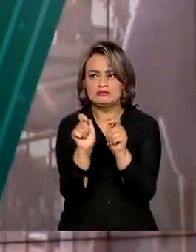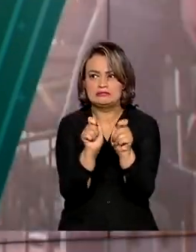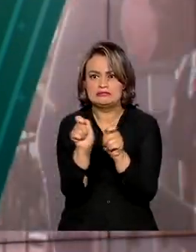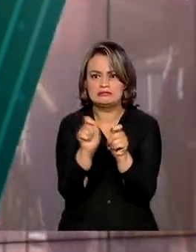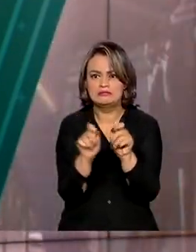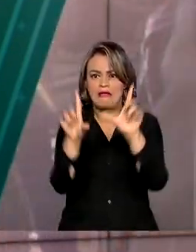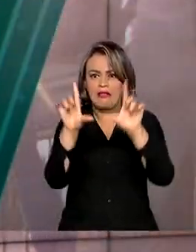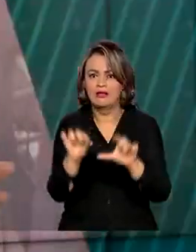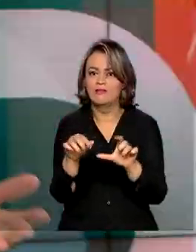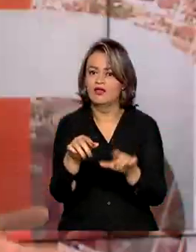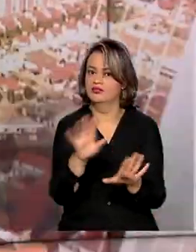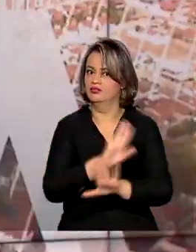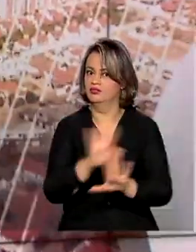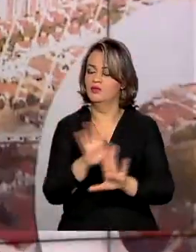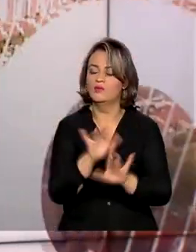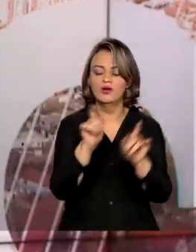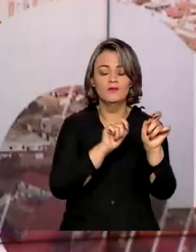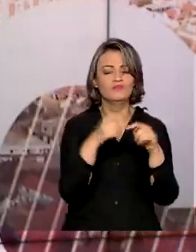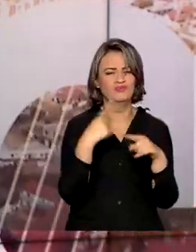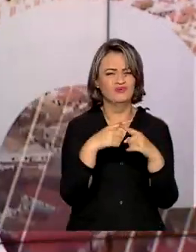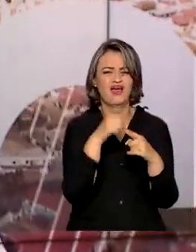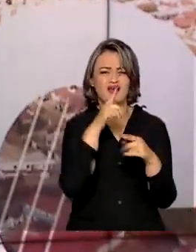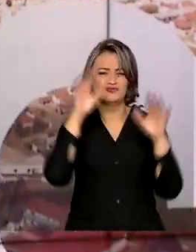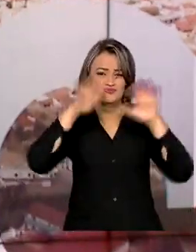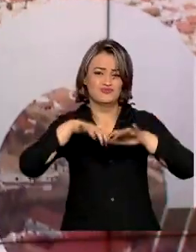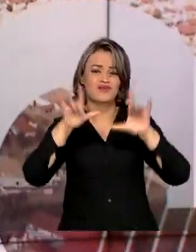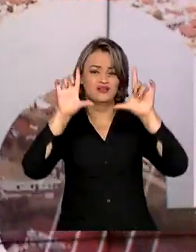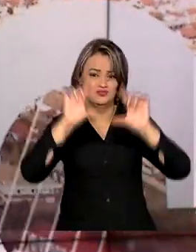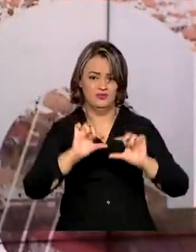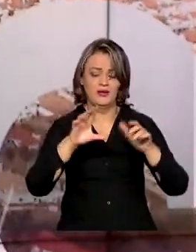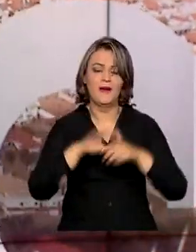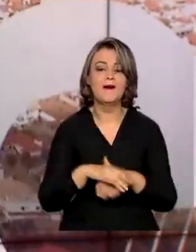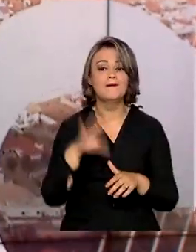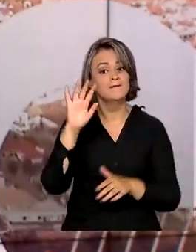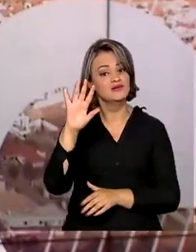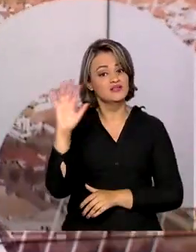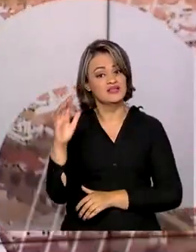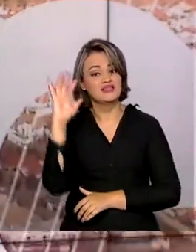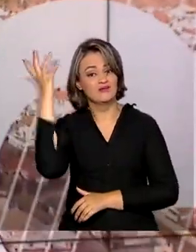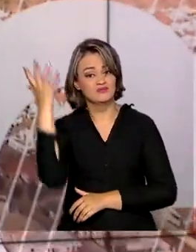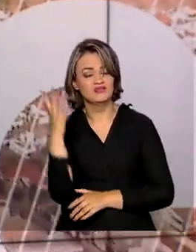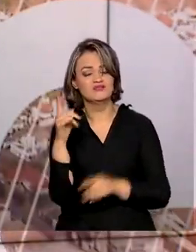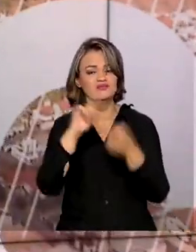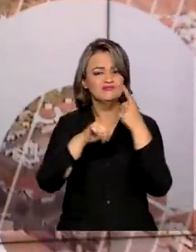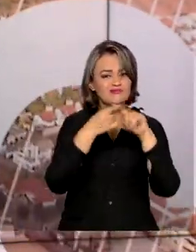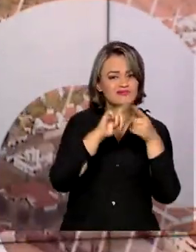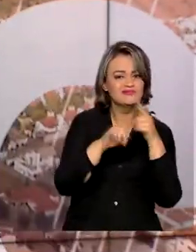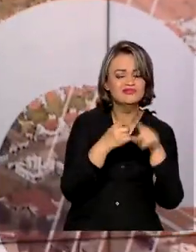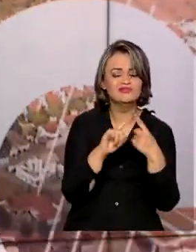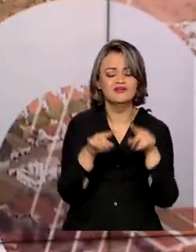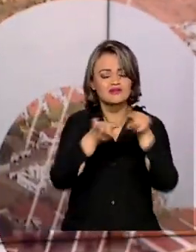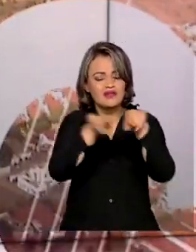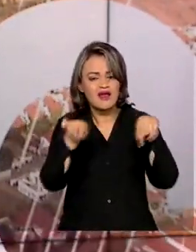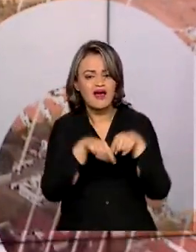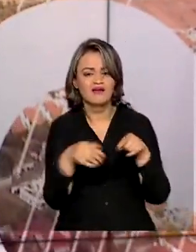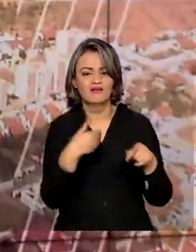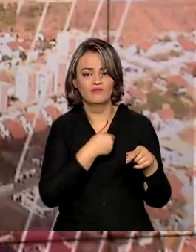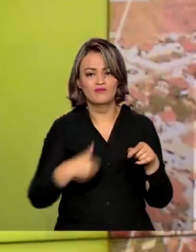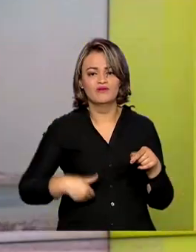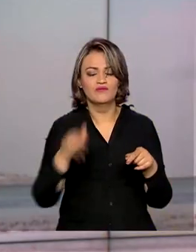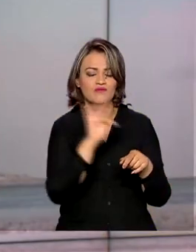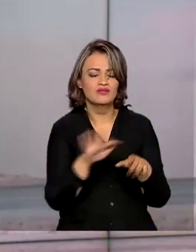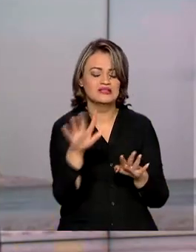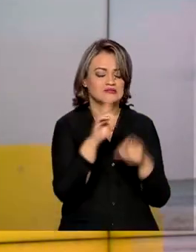no país devido à redução do volume de chuva. A situação também tem sido discutida na sala de situação do governo federal,